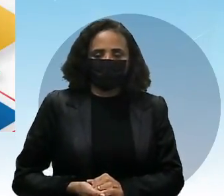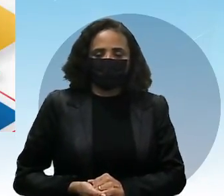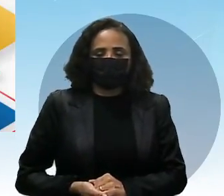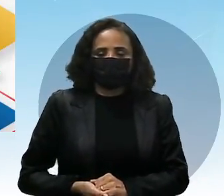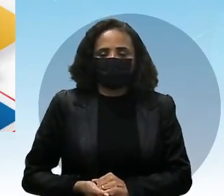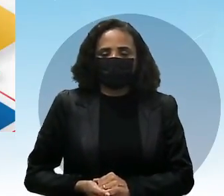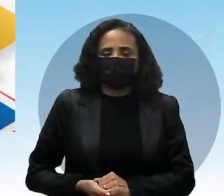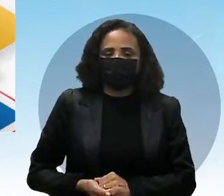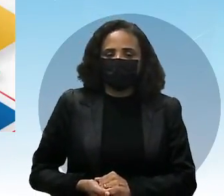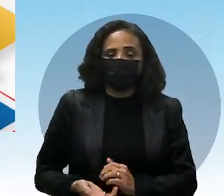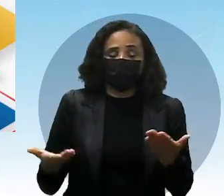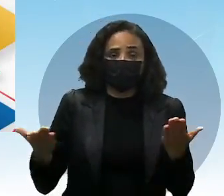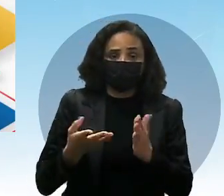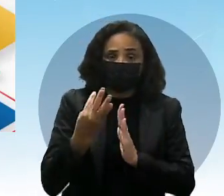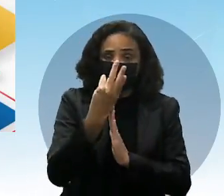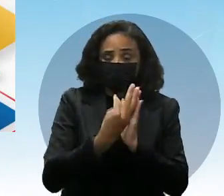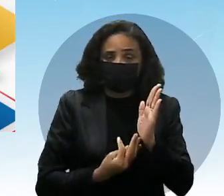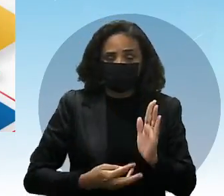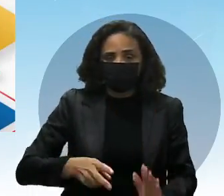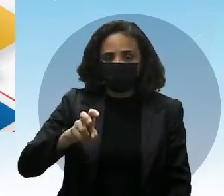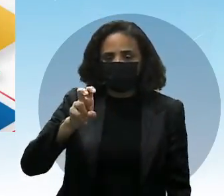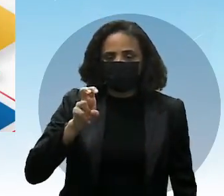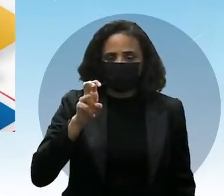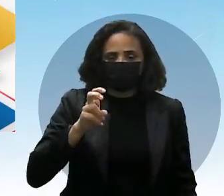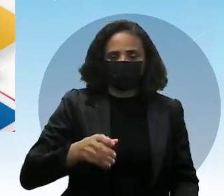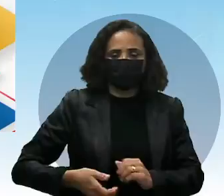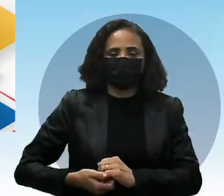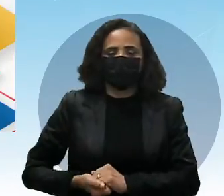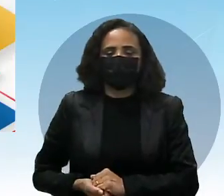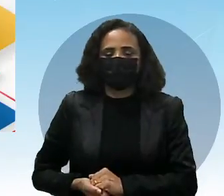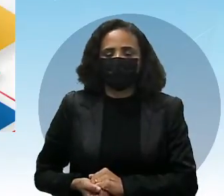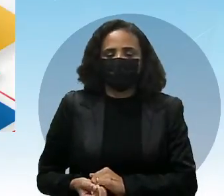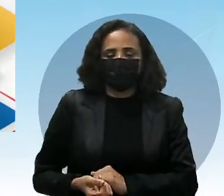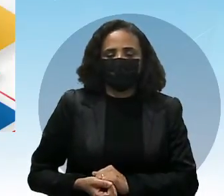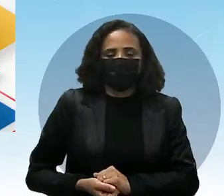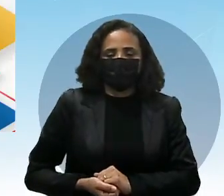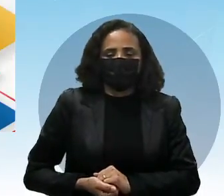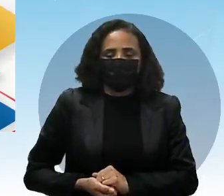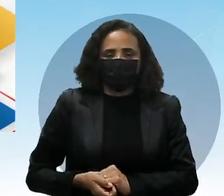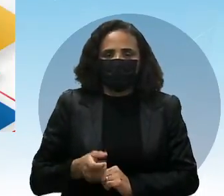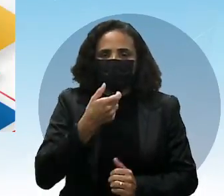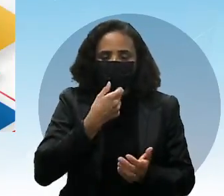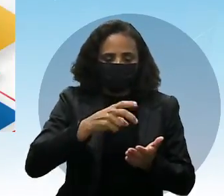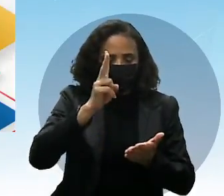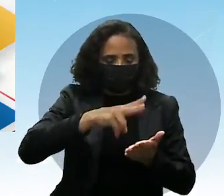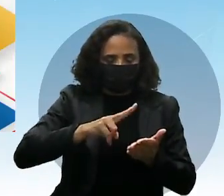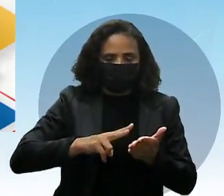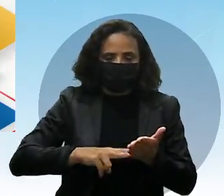Texto 5. 3 meses eu